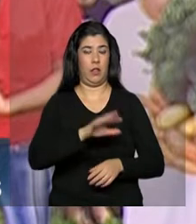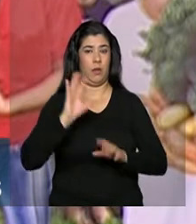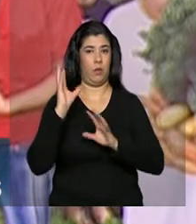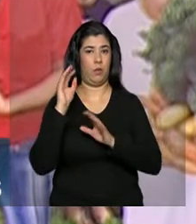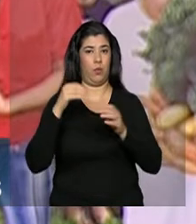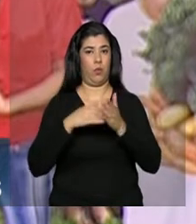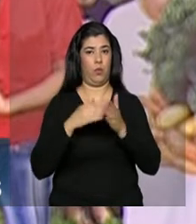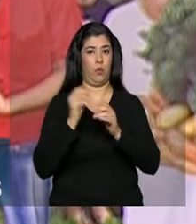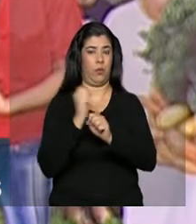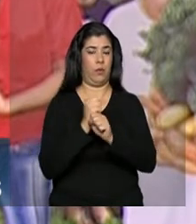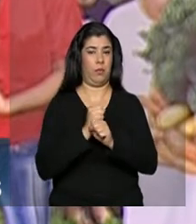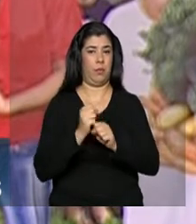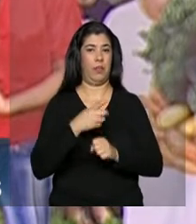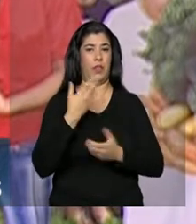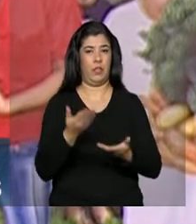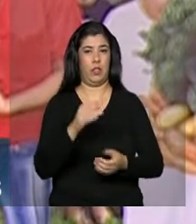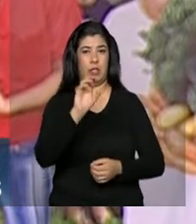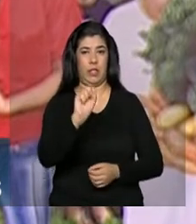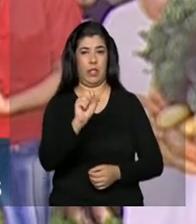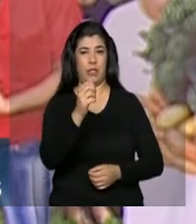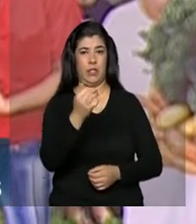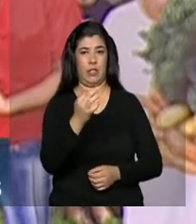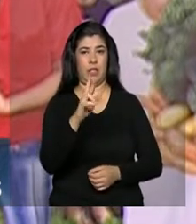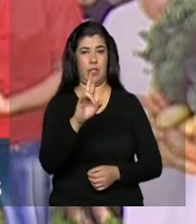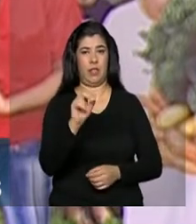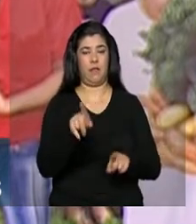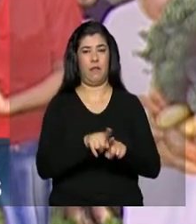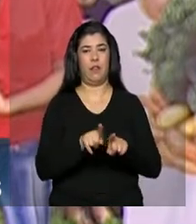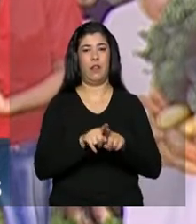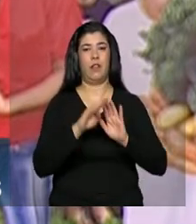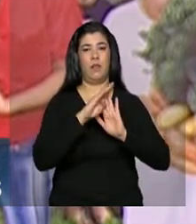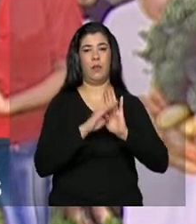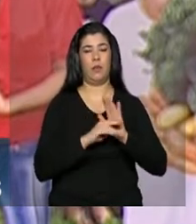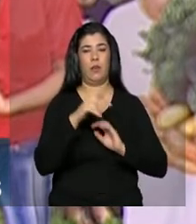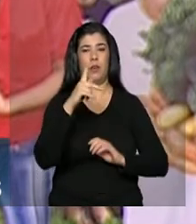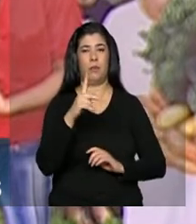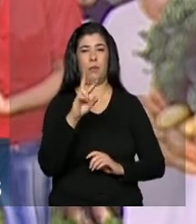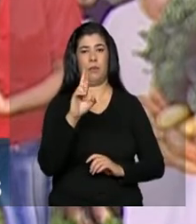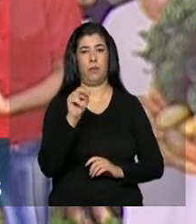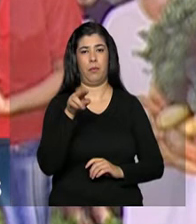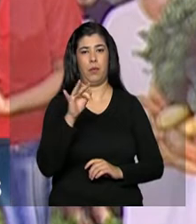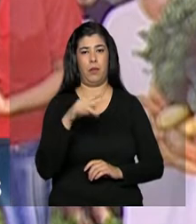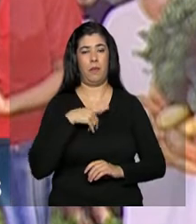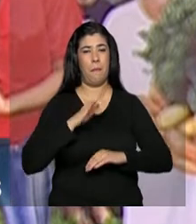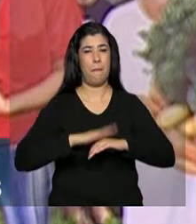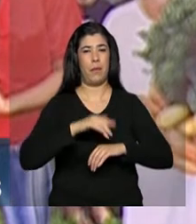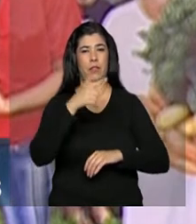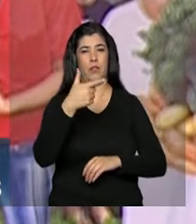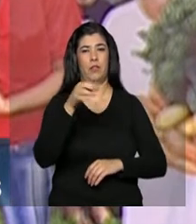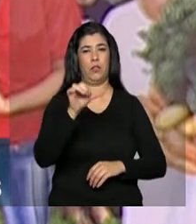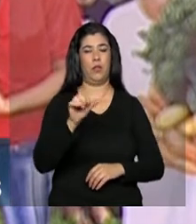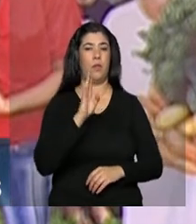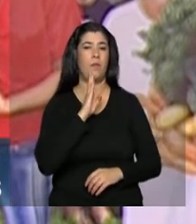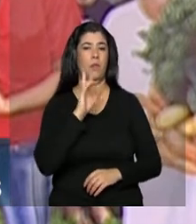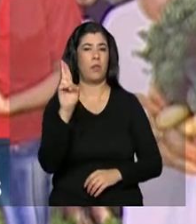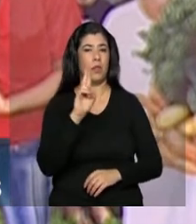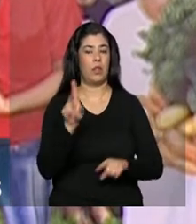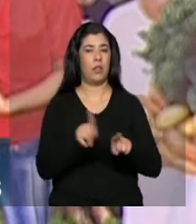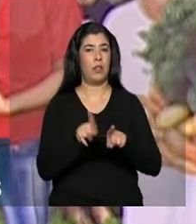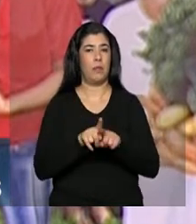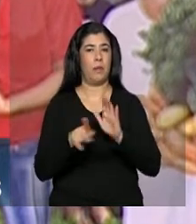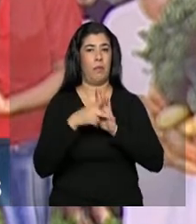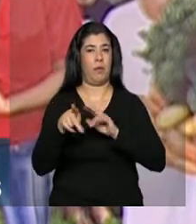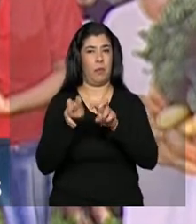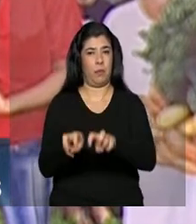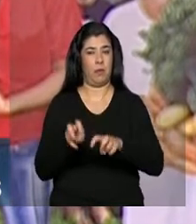disponibilizados pelo PRONAF mais de quase 29 bilhões de reais aos agricultores familiares.